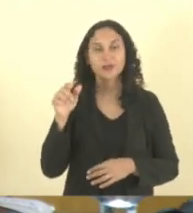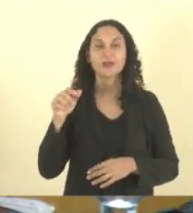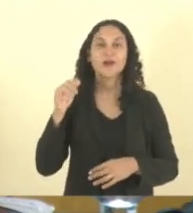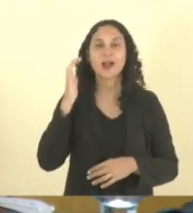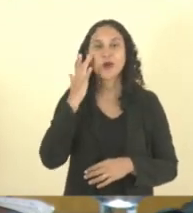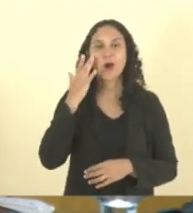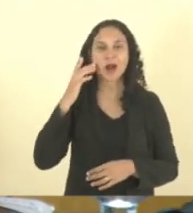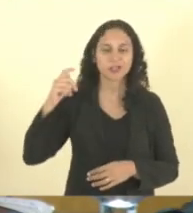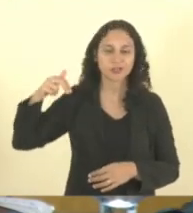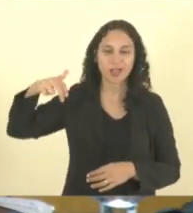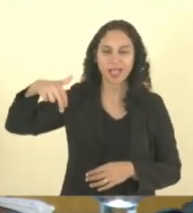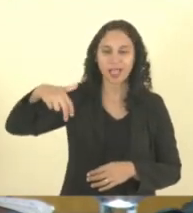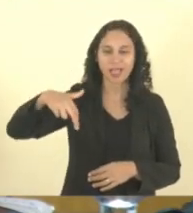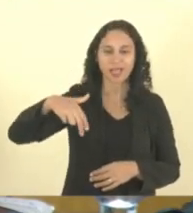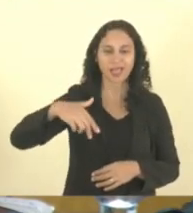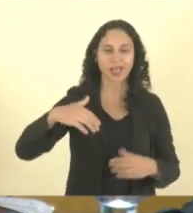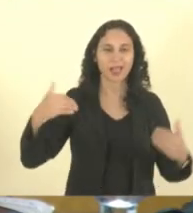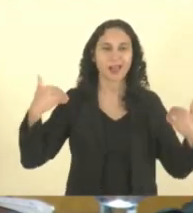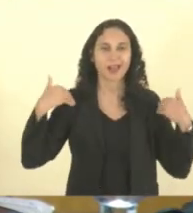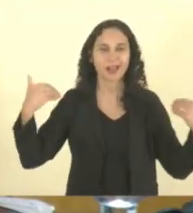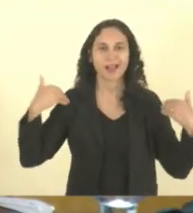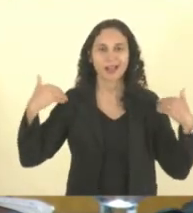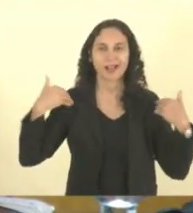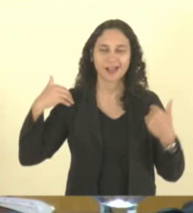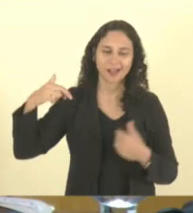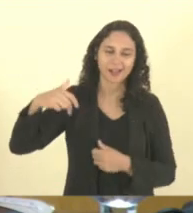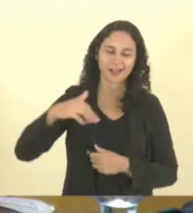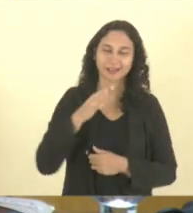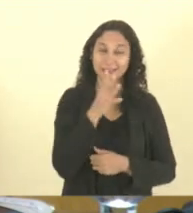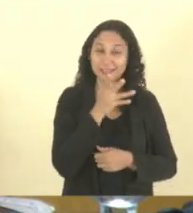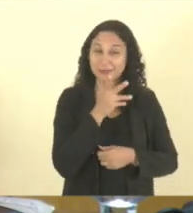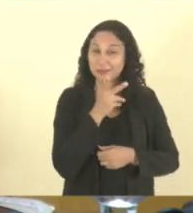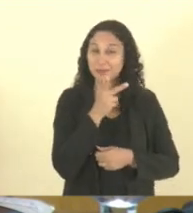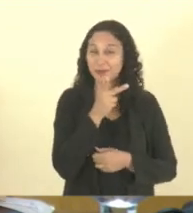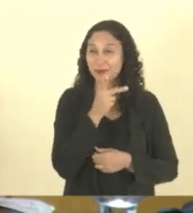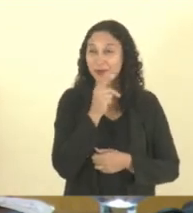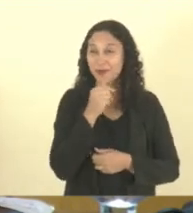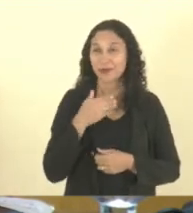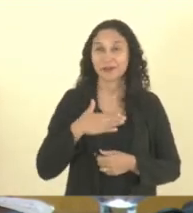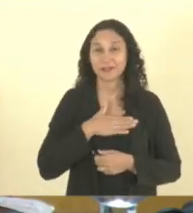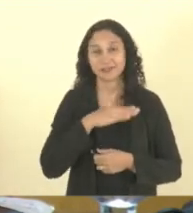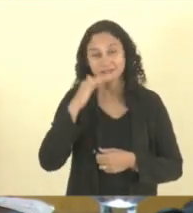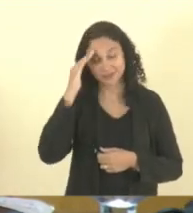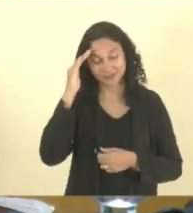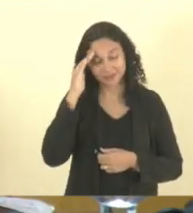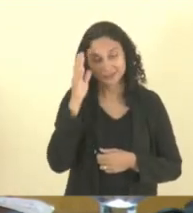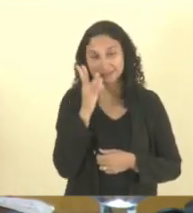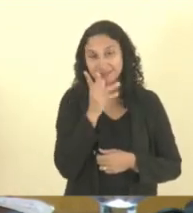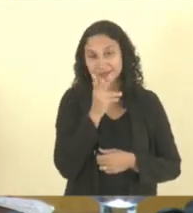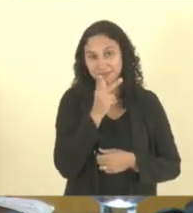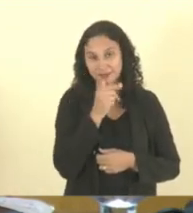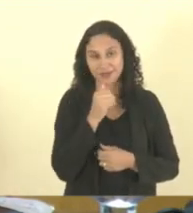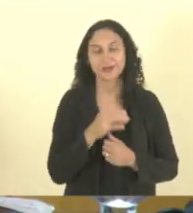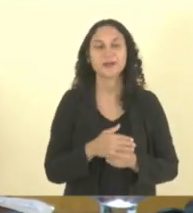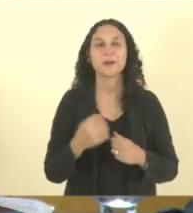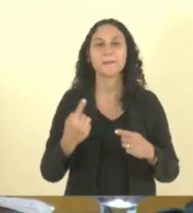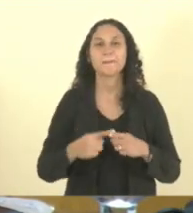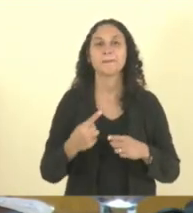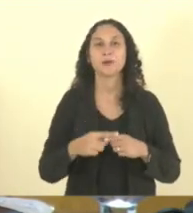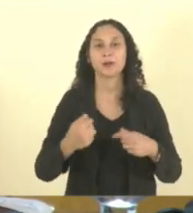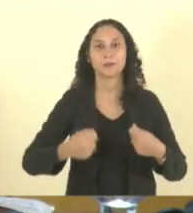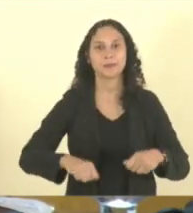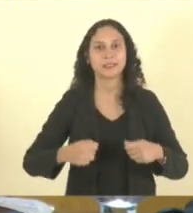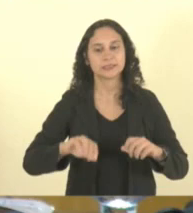é Coronel fazendo exercício, deve estar descendo de escada, porque eu vou tentar ligar para ele para a gente dar andamento da sessão, porque